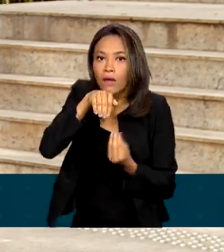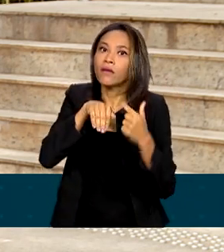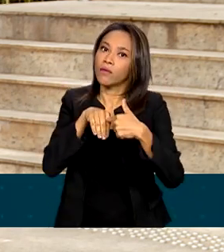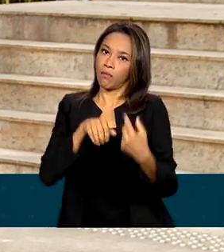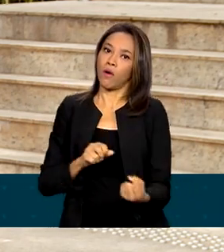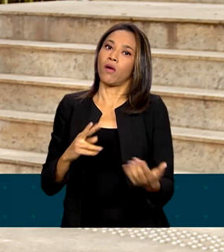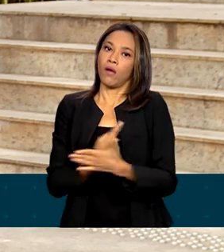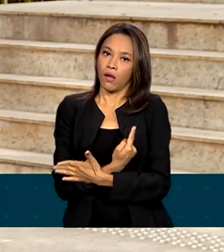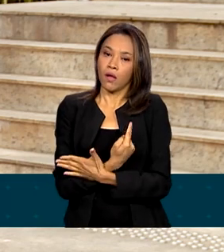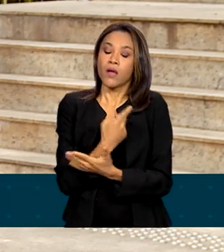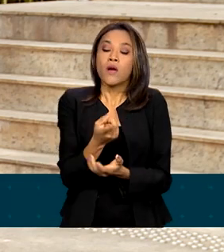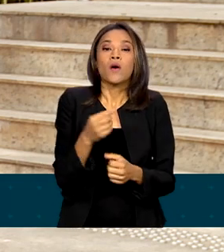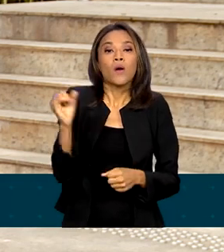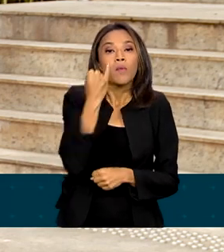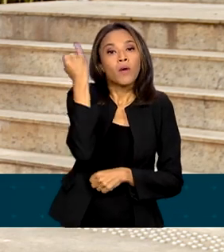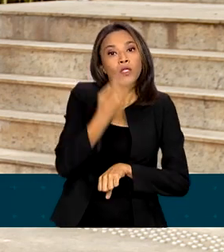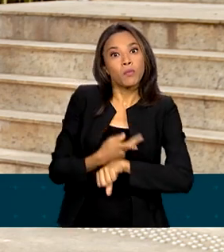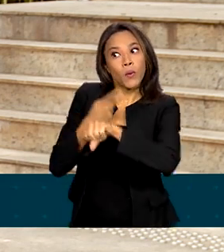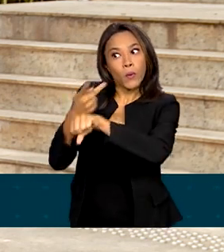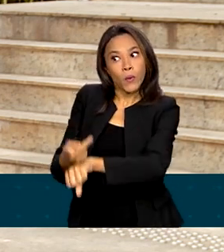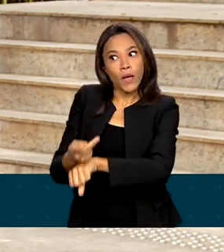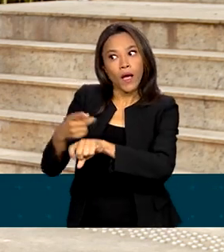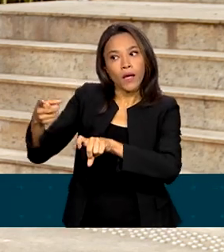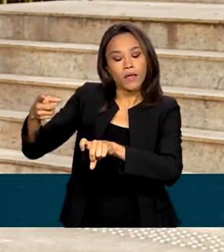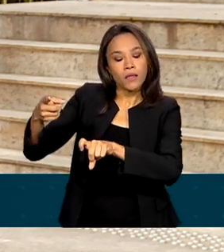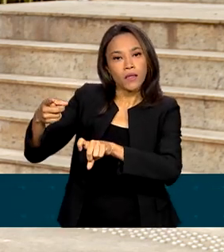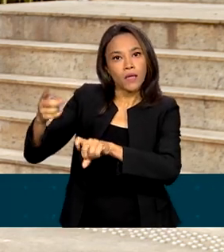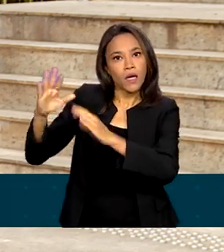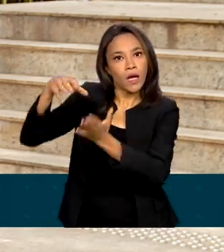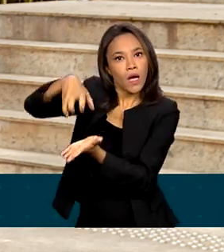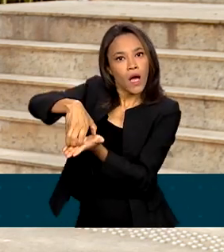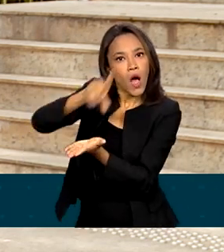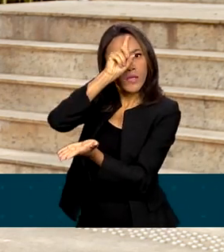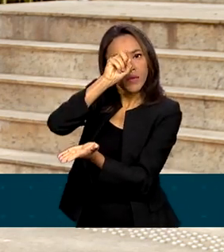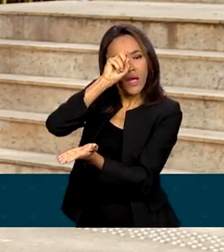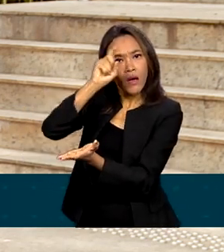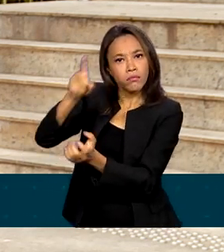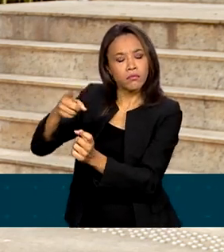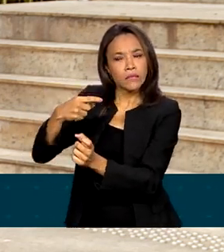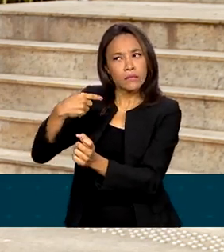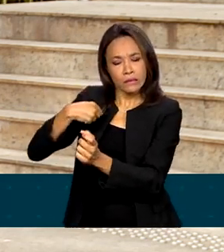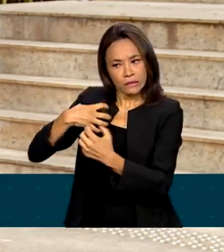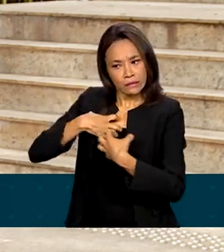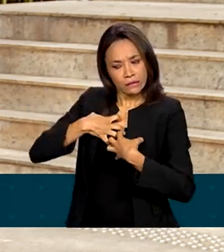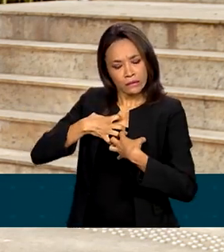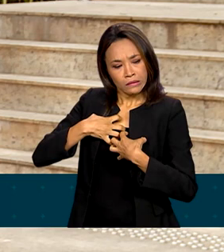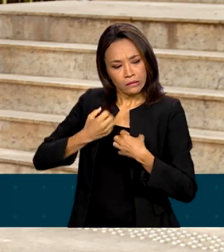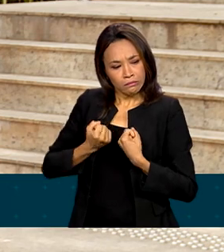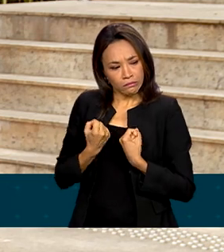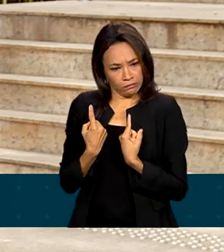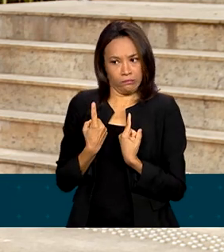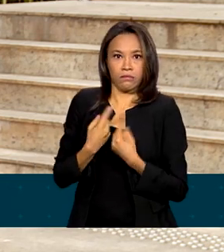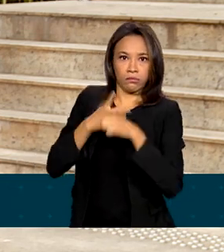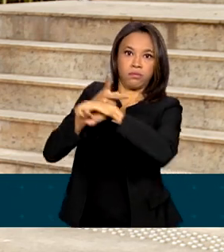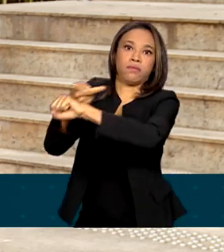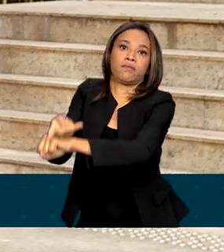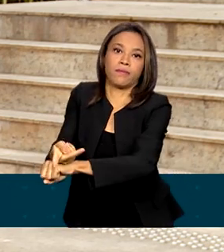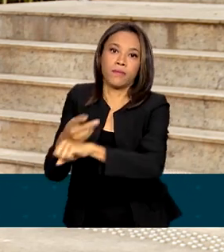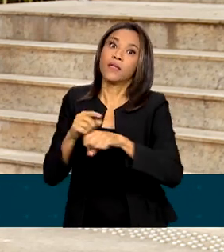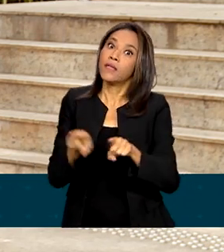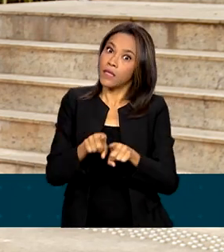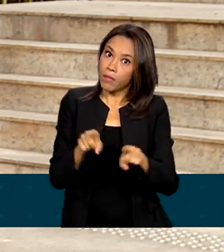serviço de saúde ao primeiro sinal de que algo não vai bem. Também é importante fazer testes para o diagnóstico